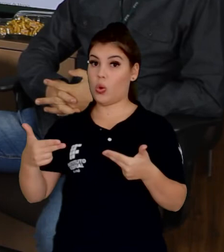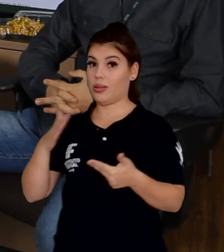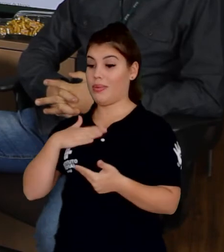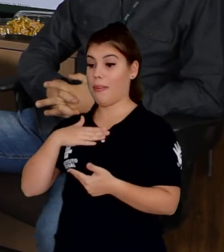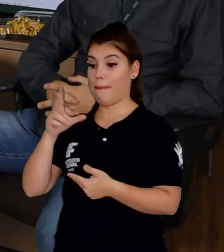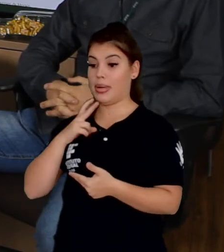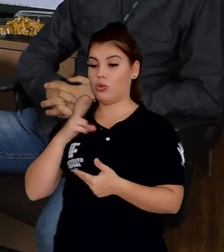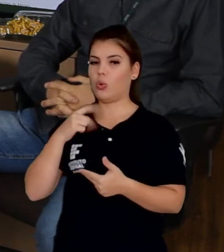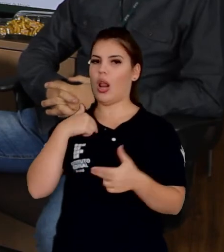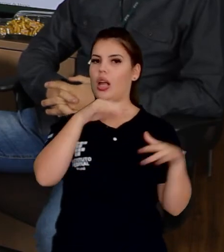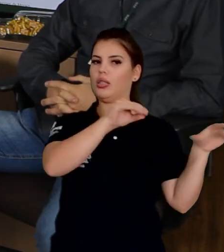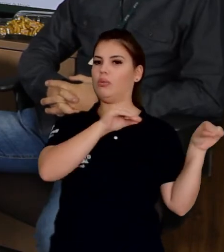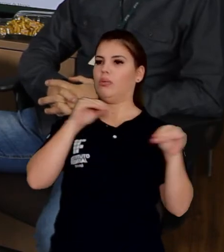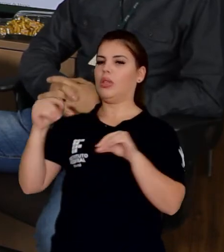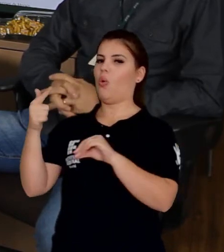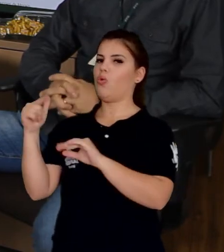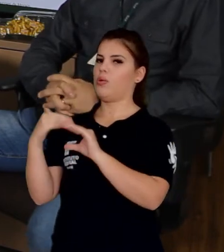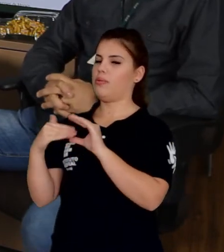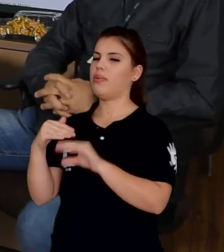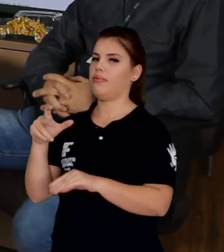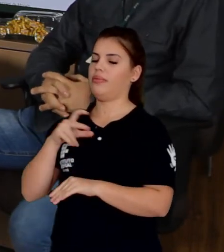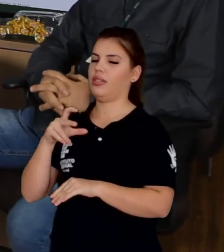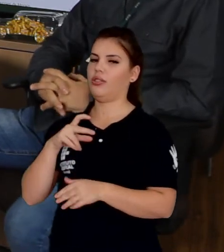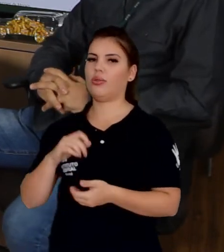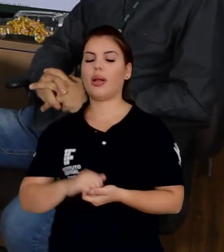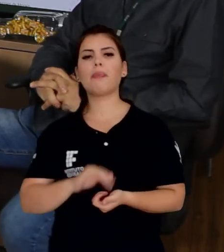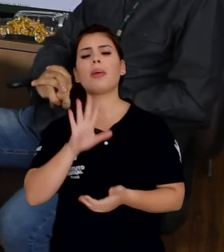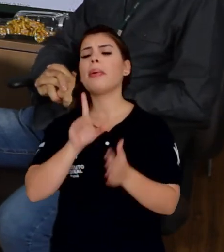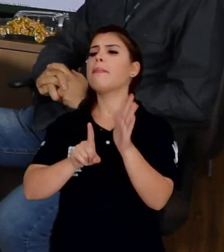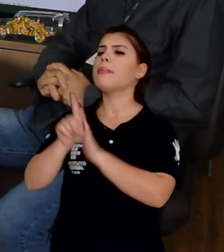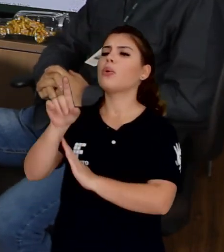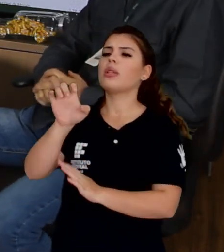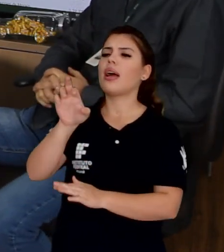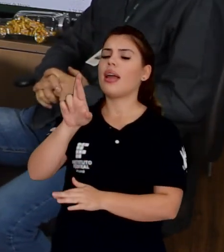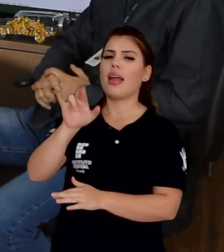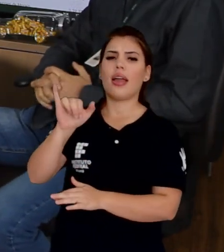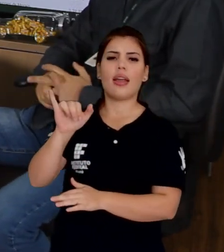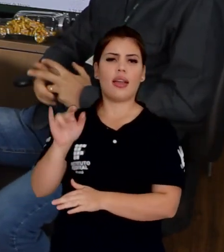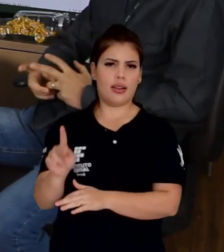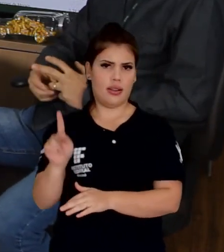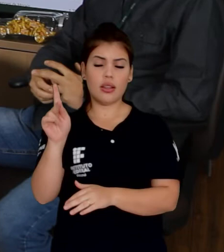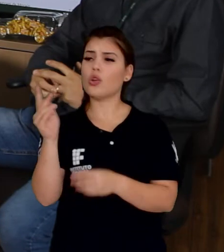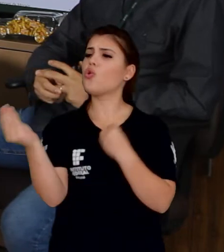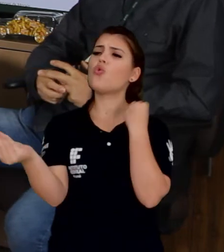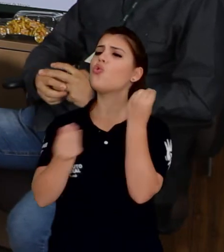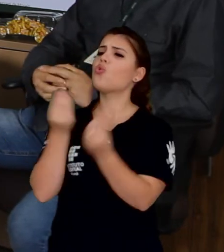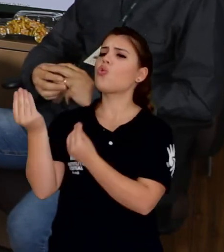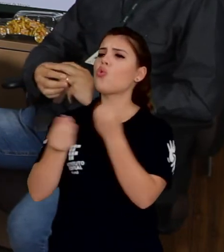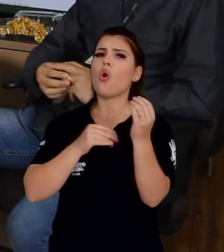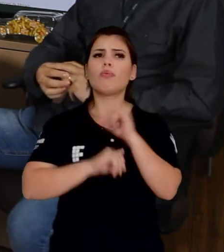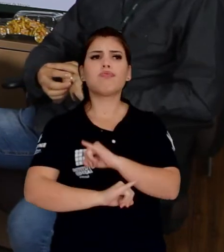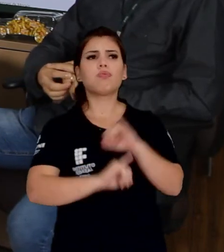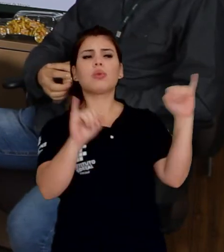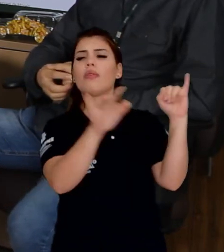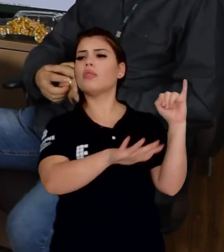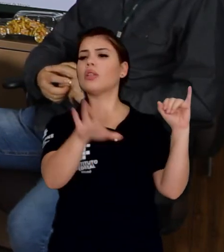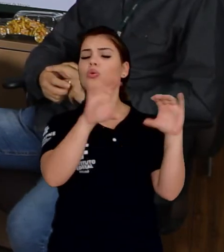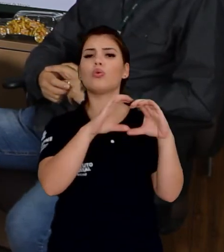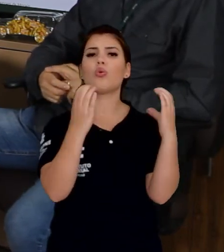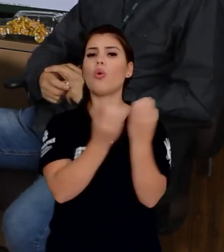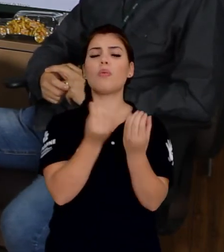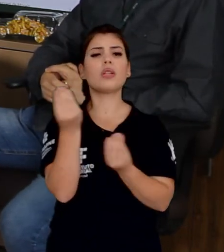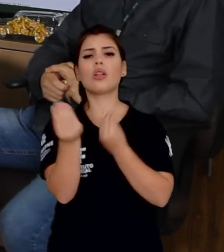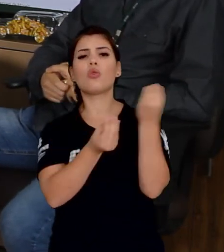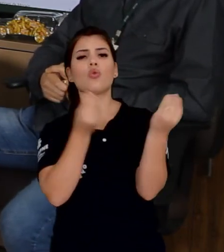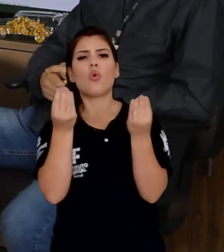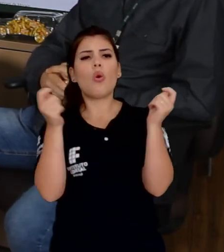e-mail particular. Mas eu queria perguntar para o Eric, como é que nós vamos informar os nossos servidores, as nossas servidoras, a comunidade em geral, Eric,